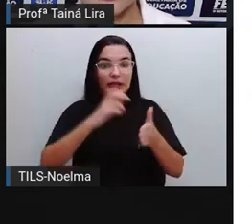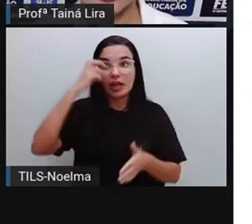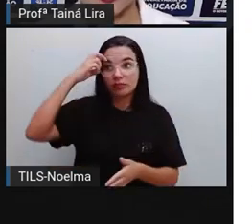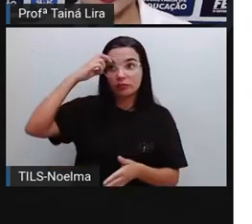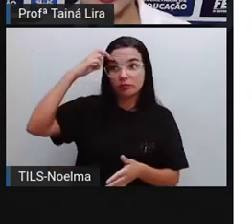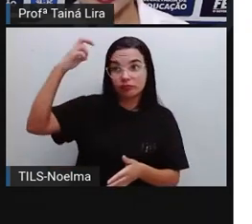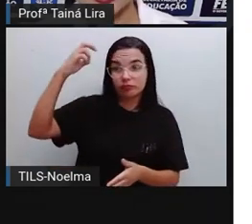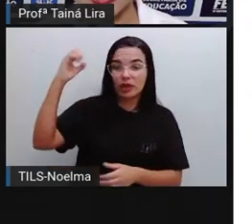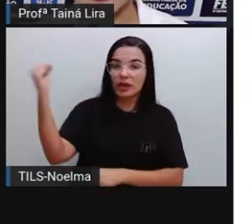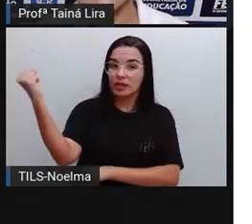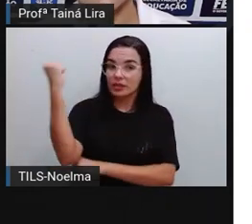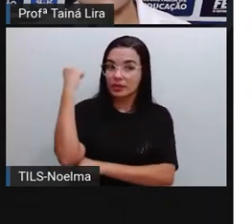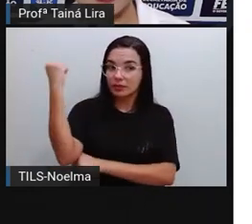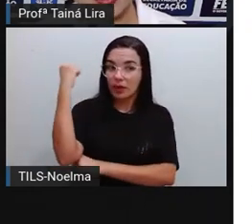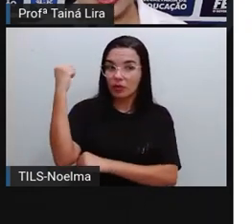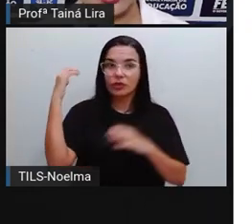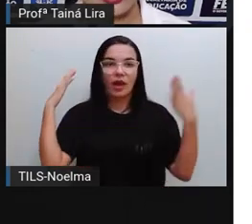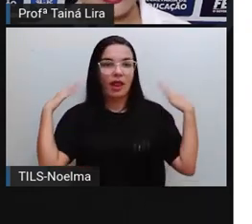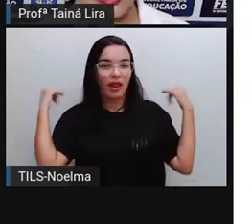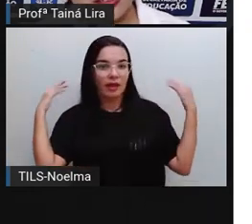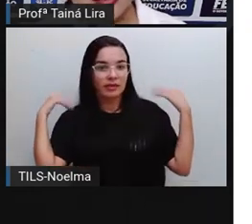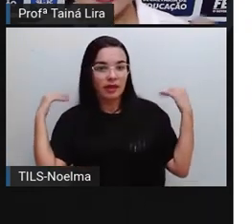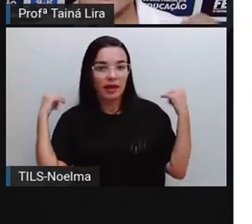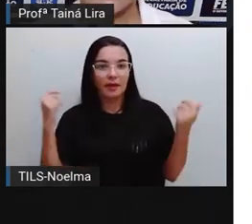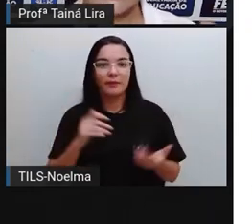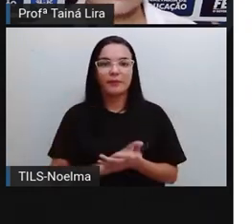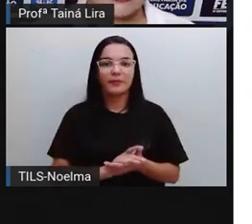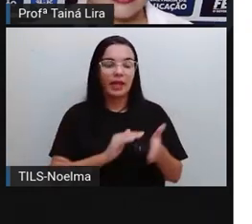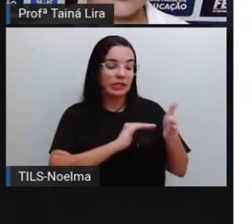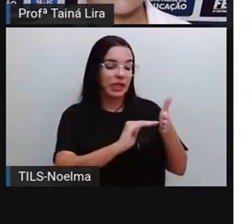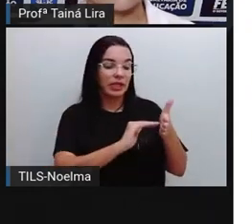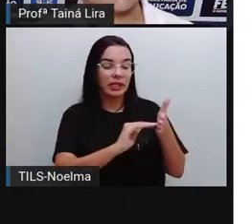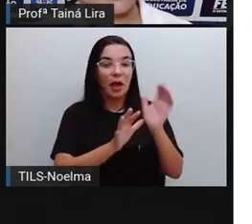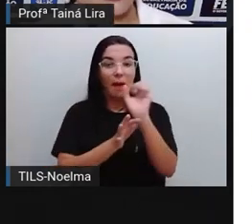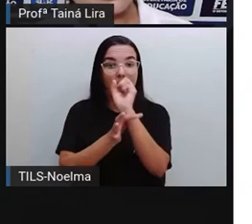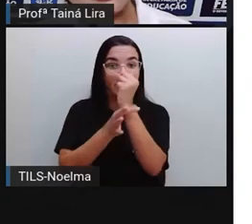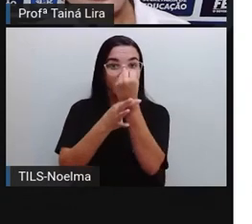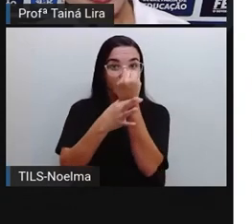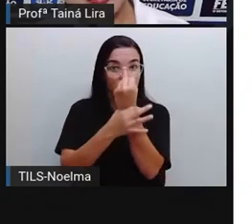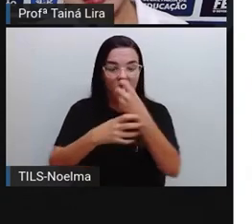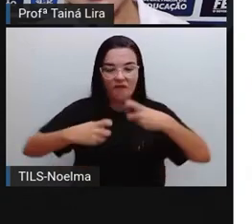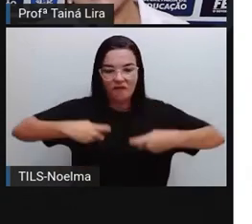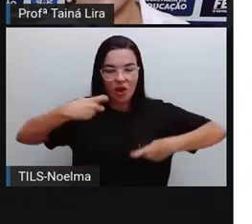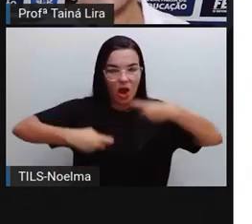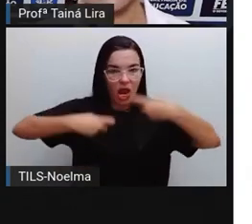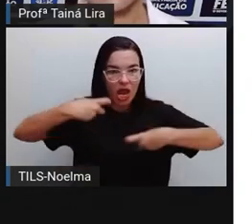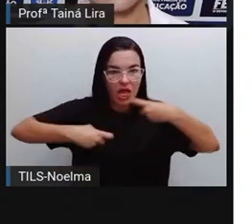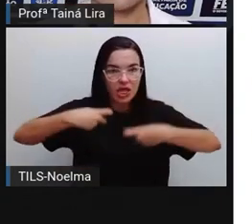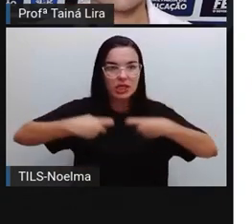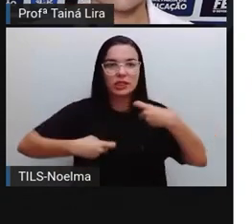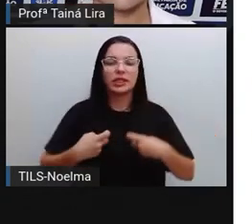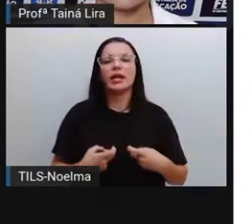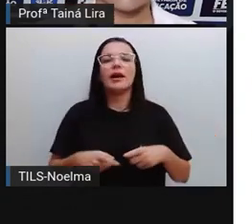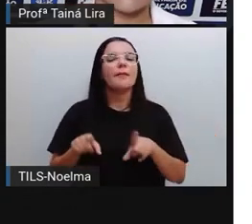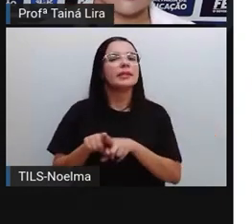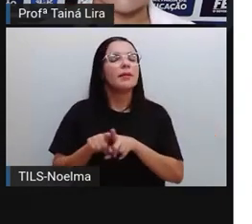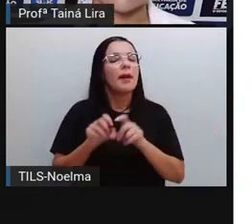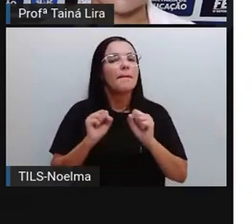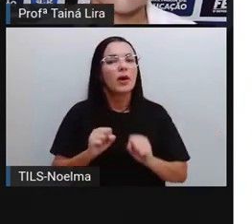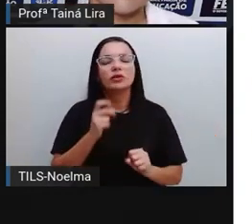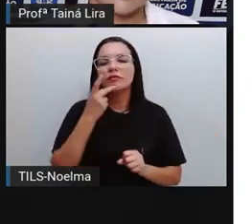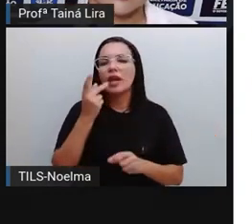secretaria de cultura, esporte, lazer, secretaria de prevenção à violência, mas a gente poderia falar aí da